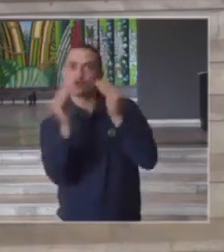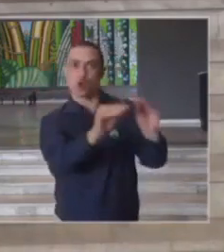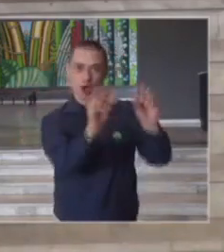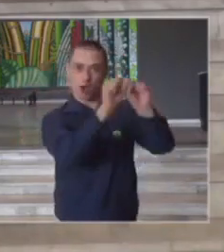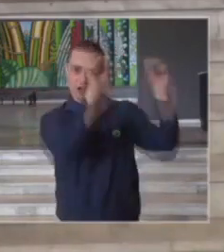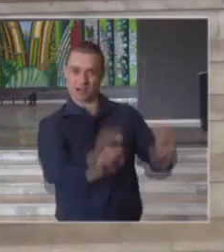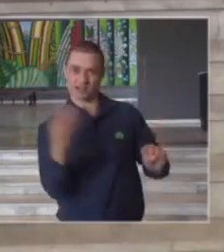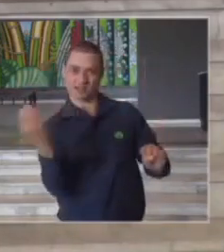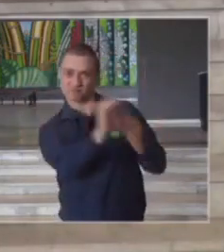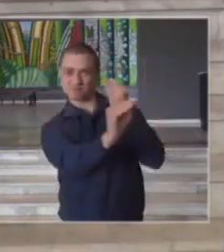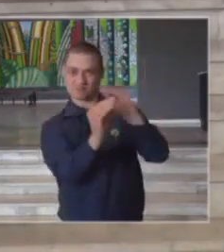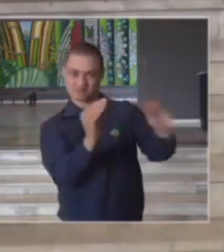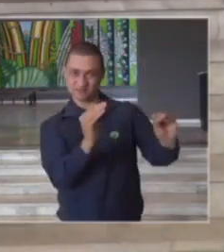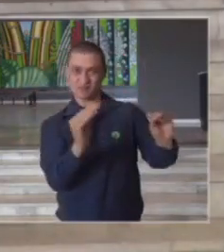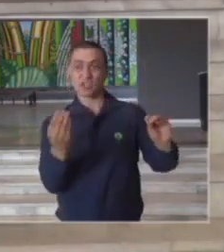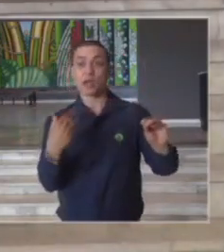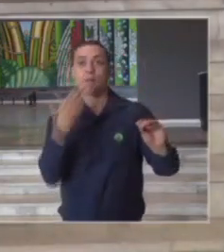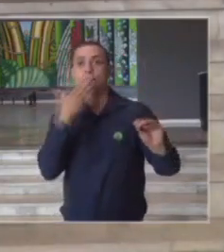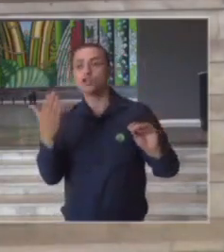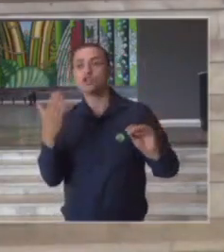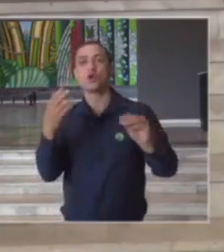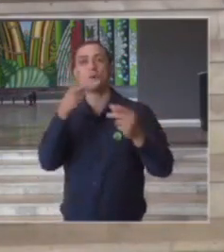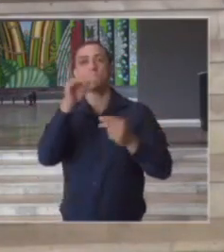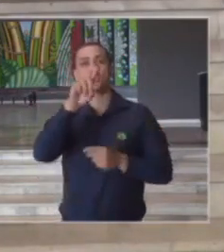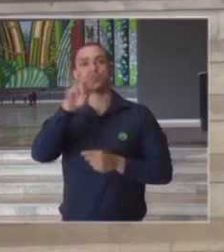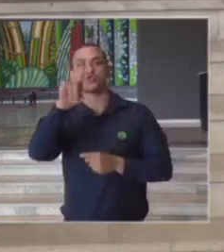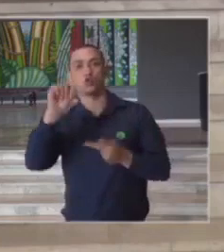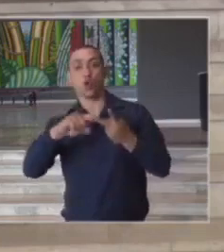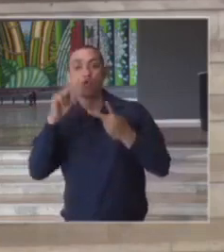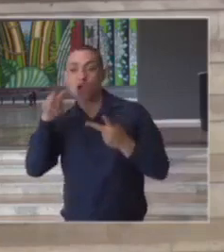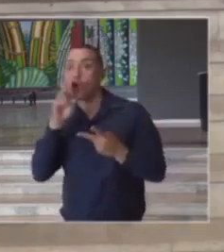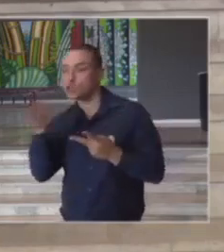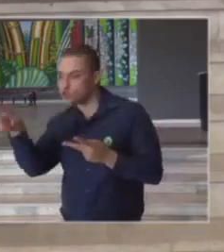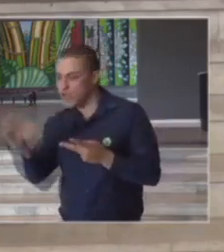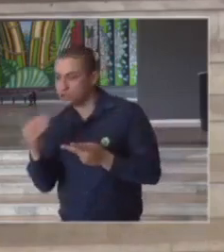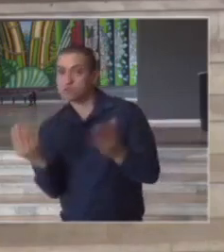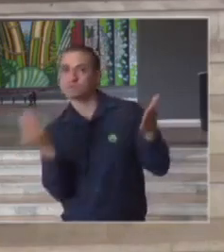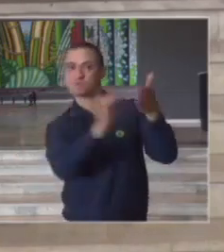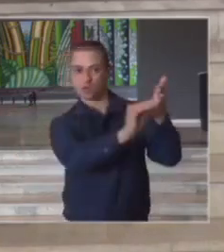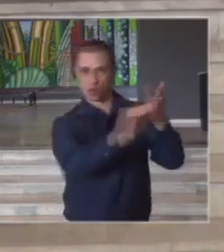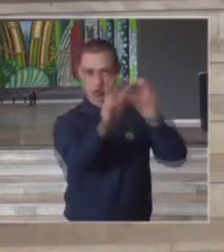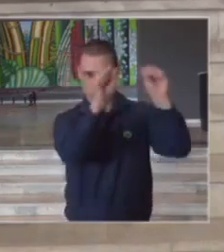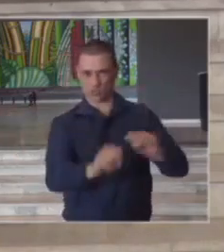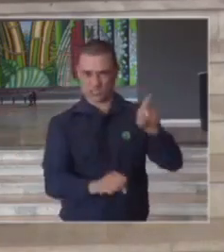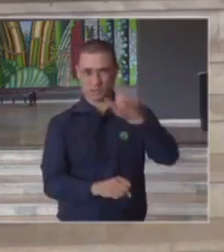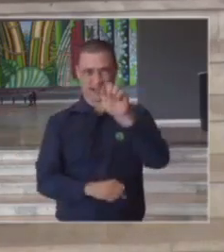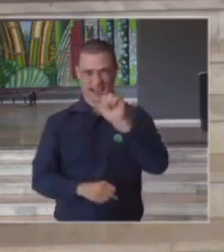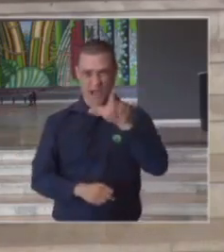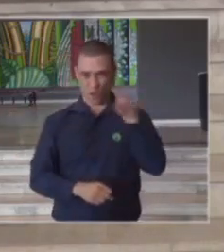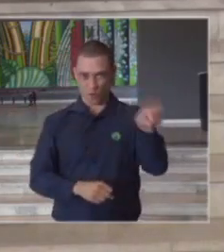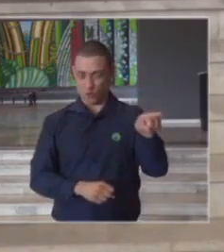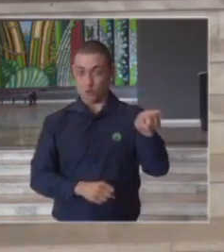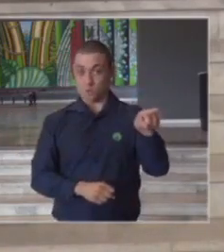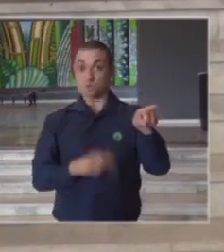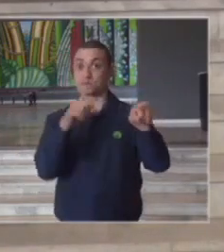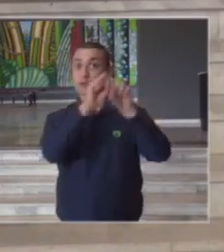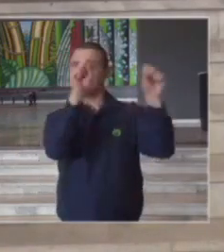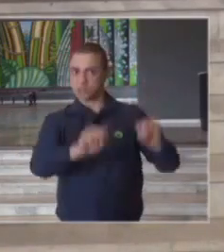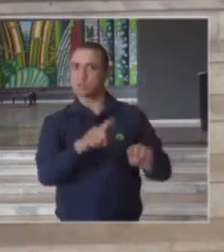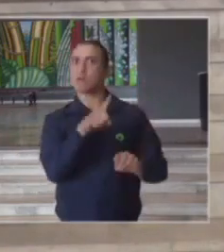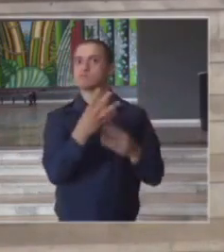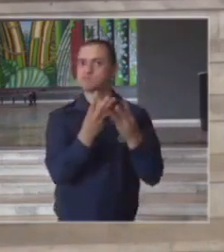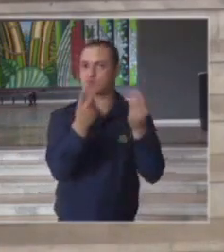o pedido e vão ver o resultado que se chama o sistema GAL que é um sistema